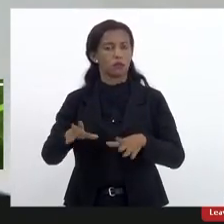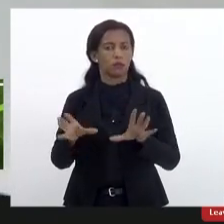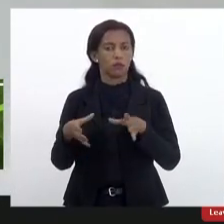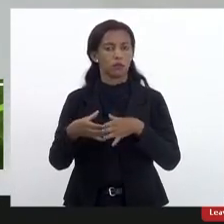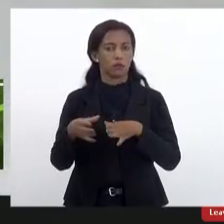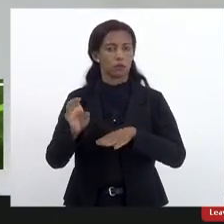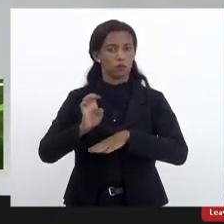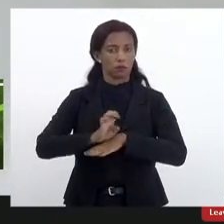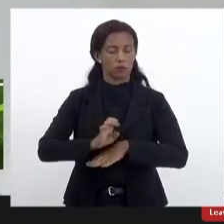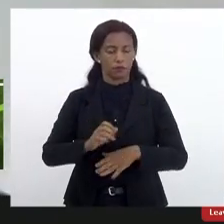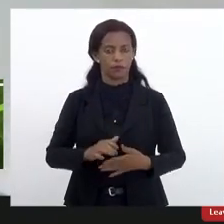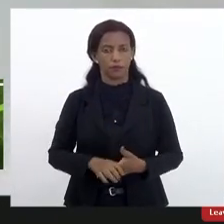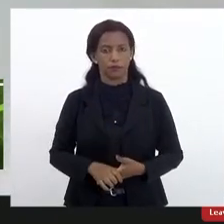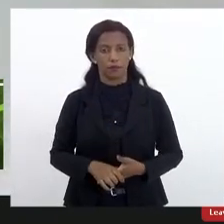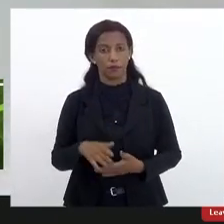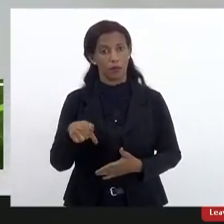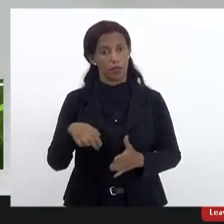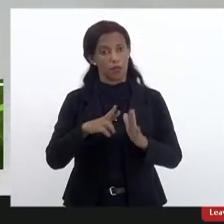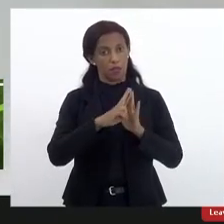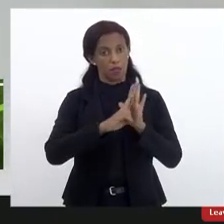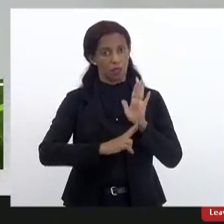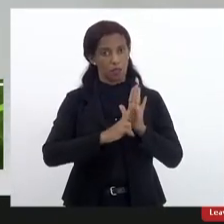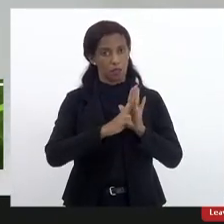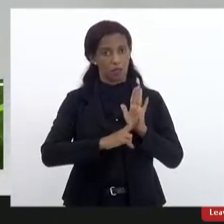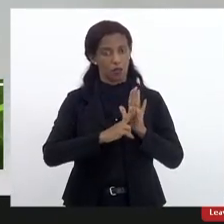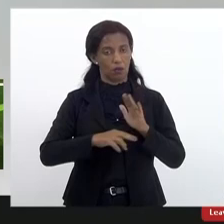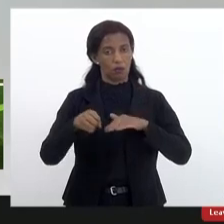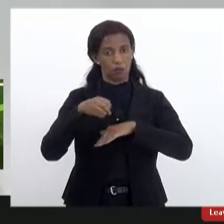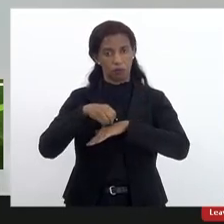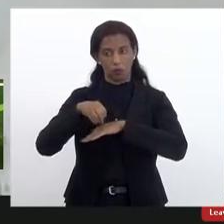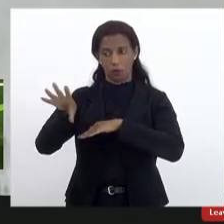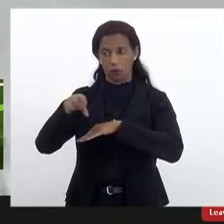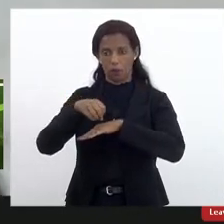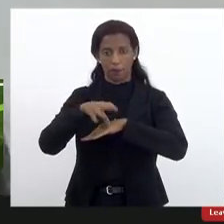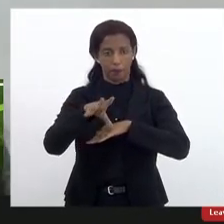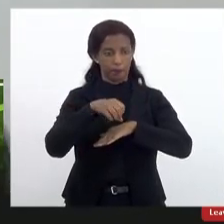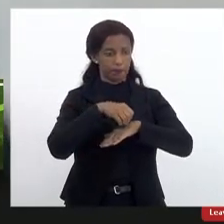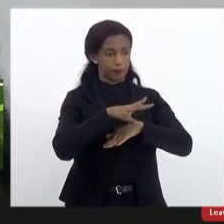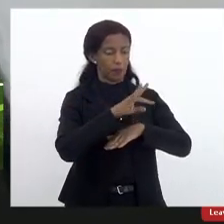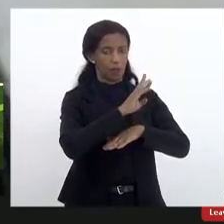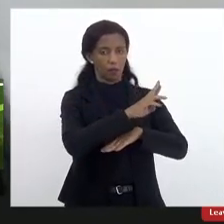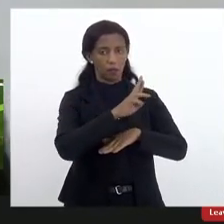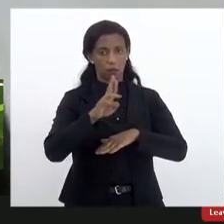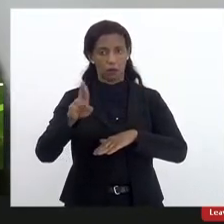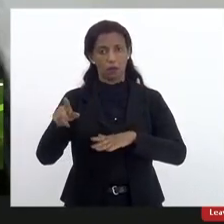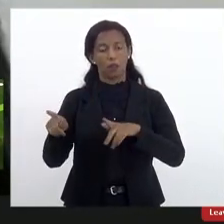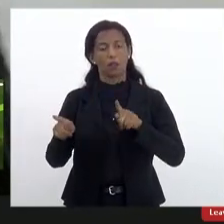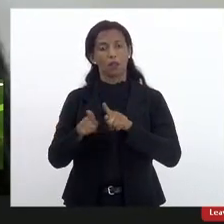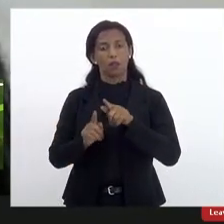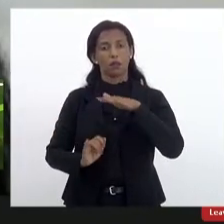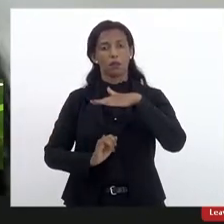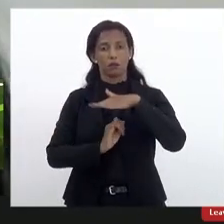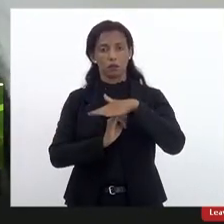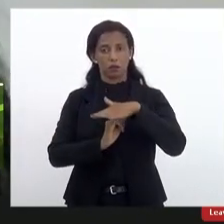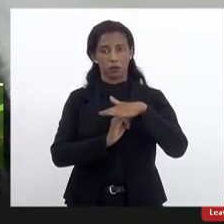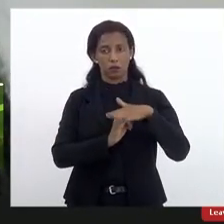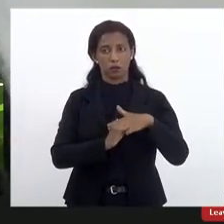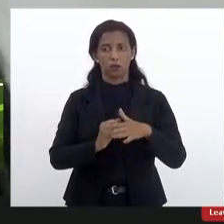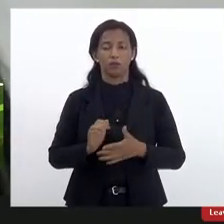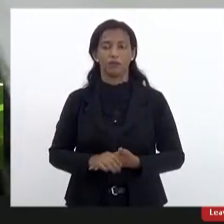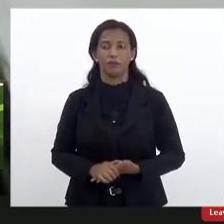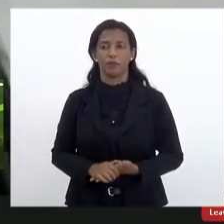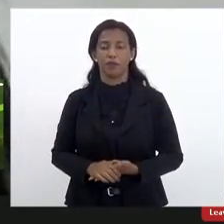estadual esse relatório foi remetido a todos os conselheiros e também as instituições e eu queria